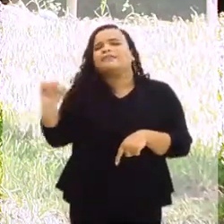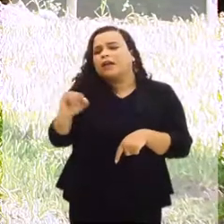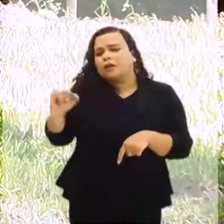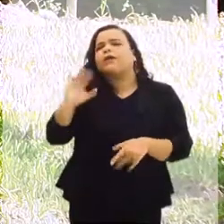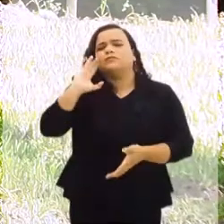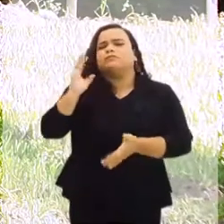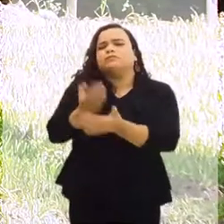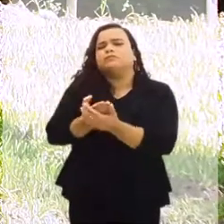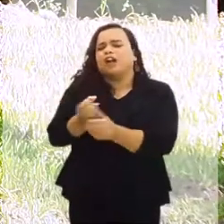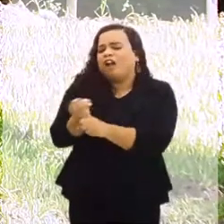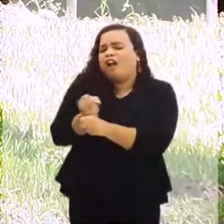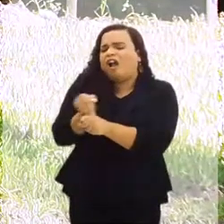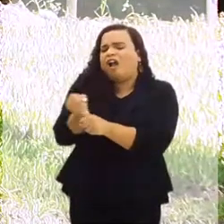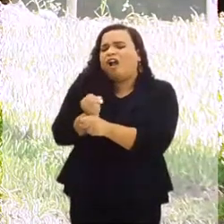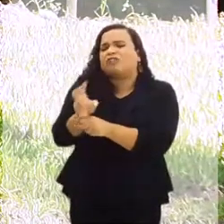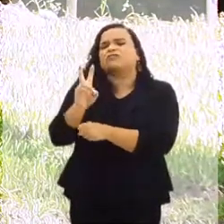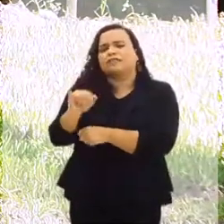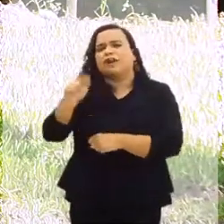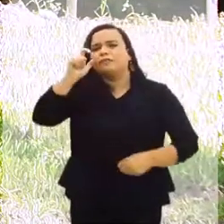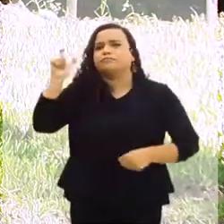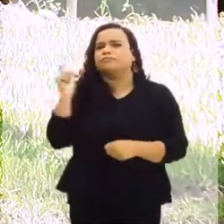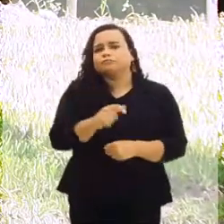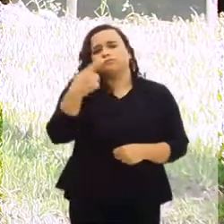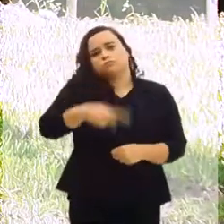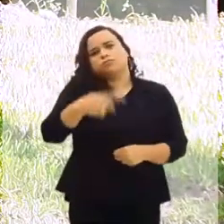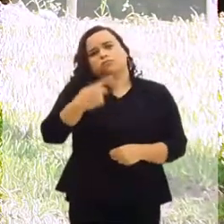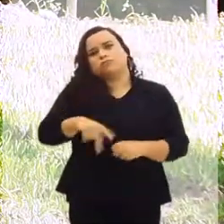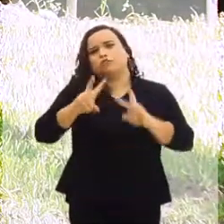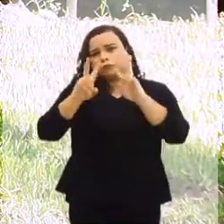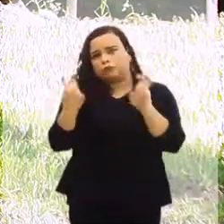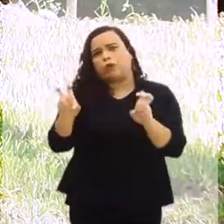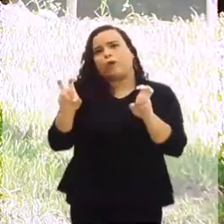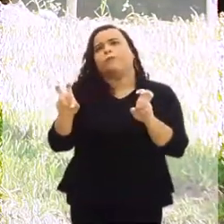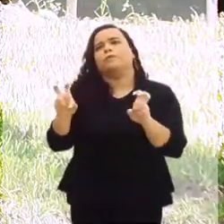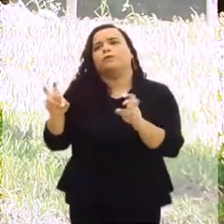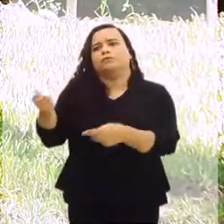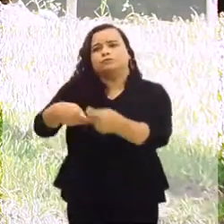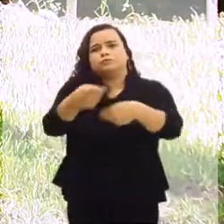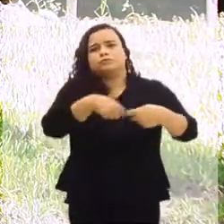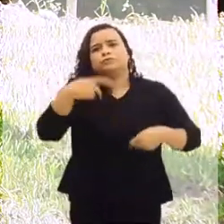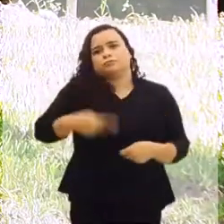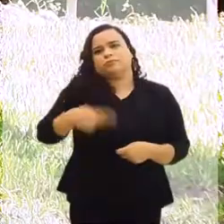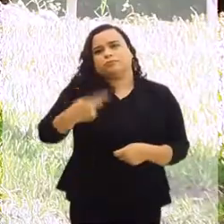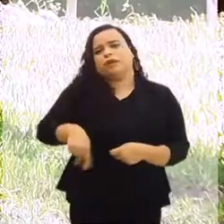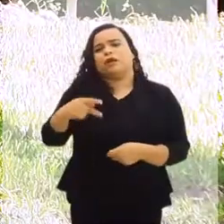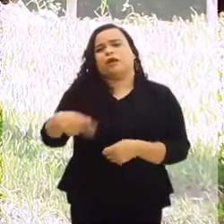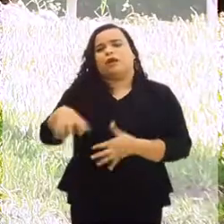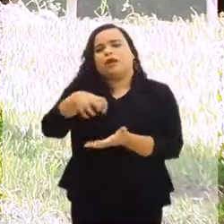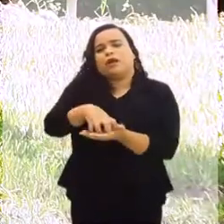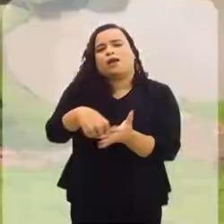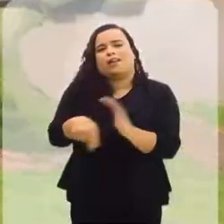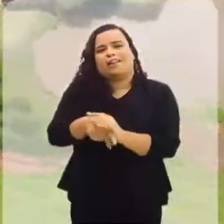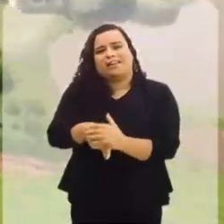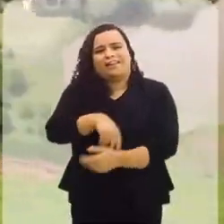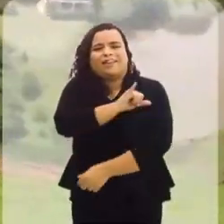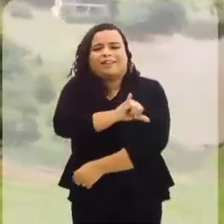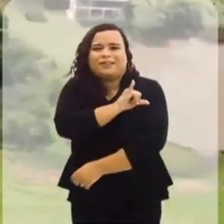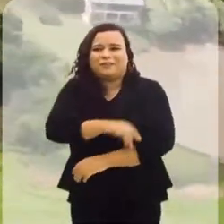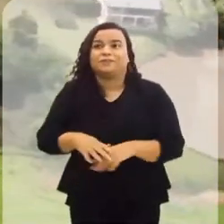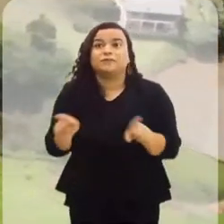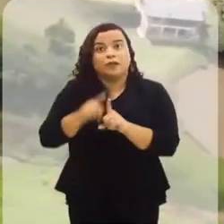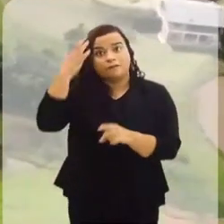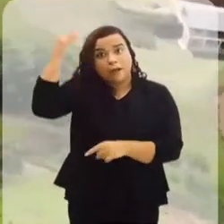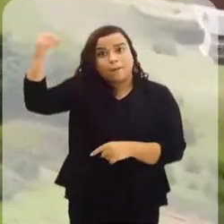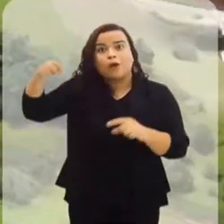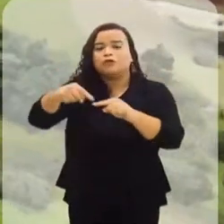continuar sendo, por muitos anos, um ponto interessante de respeito à logística da região do Rio de Janeiro. São famosos